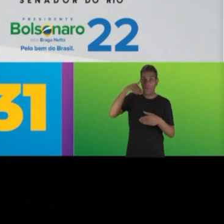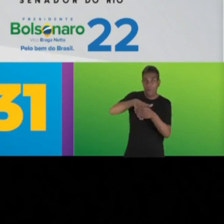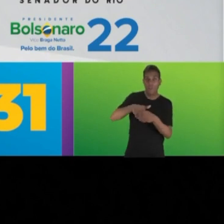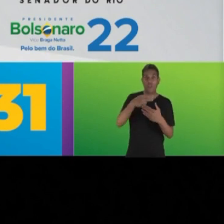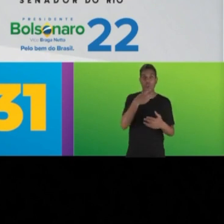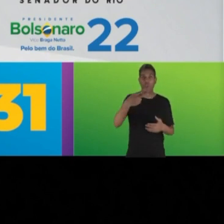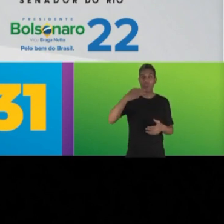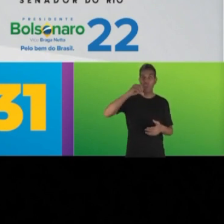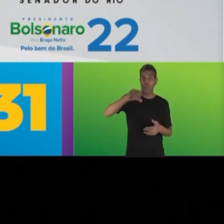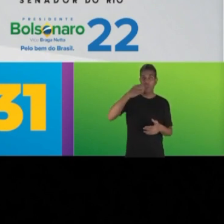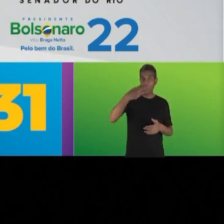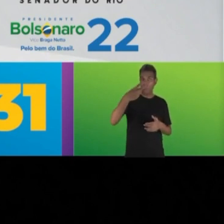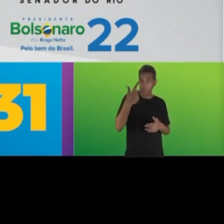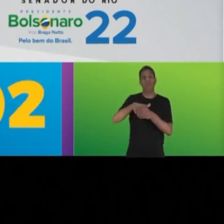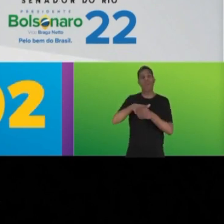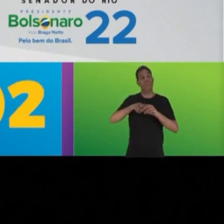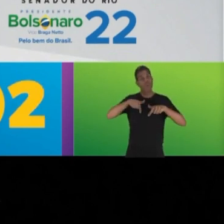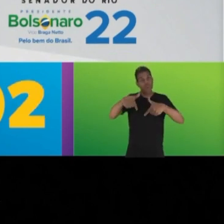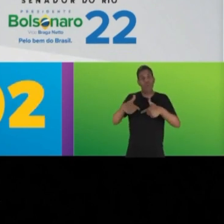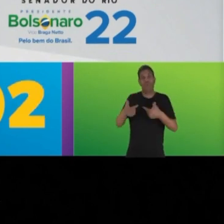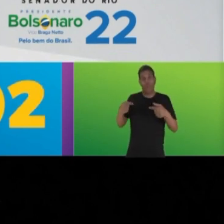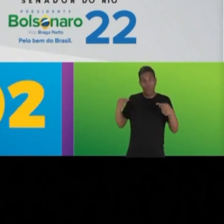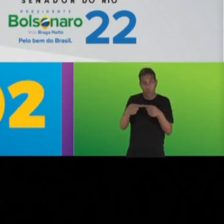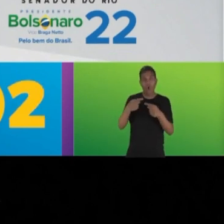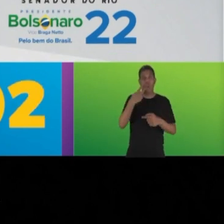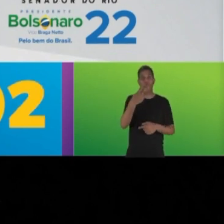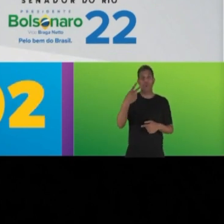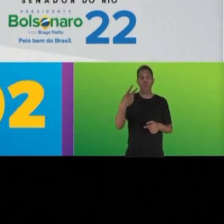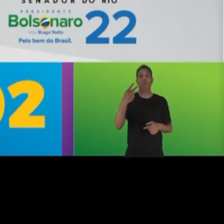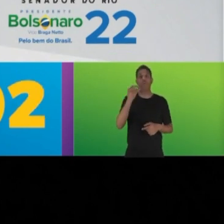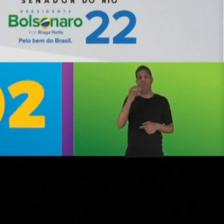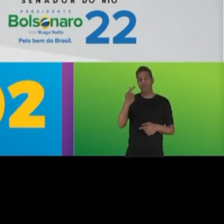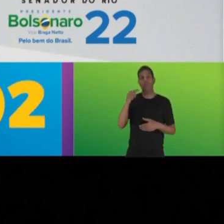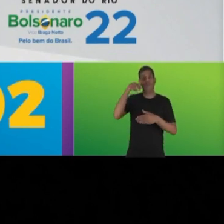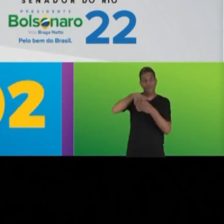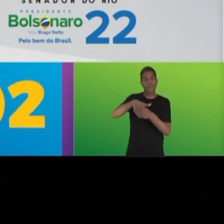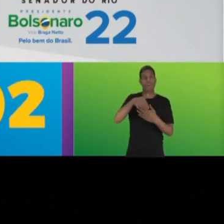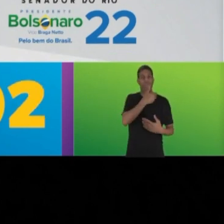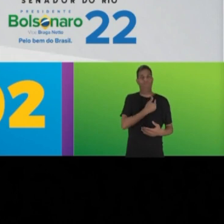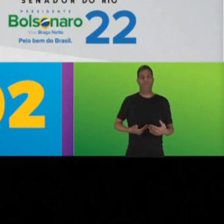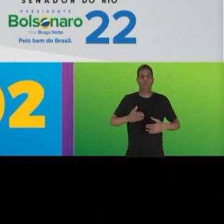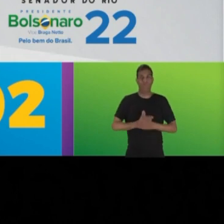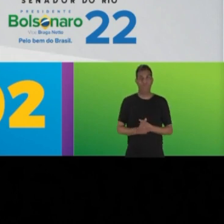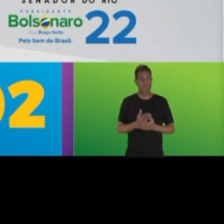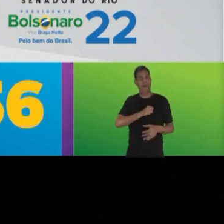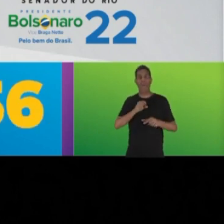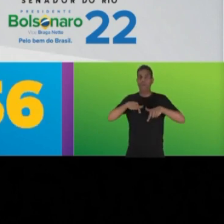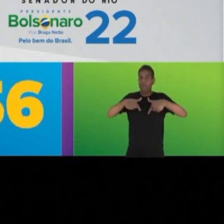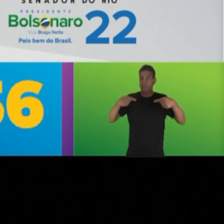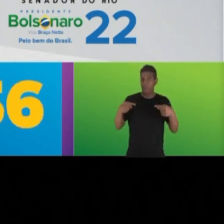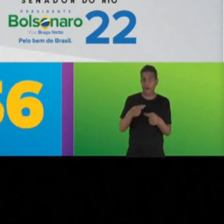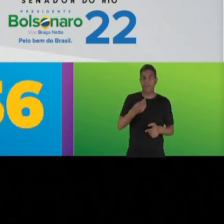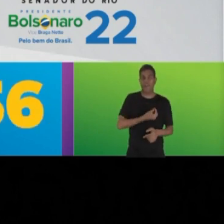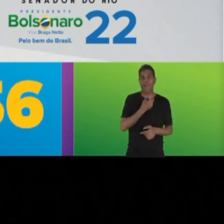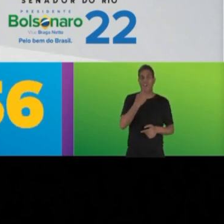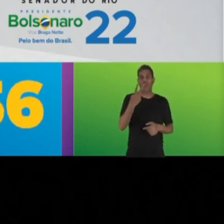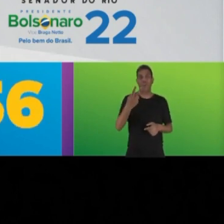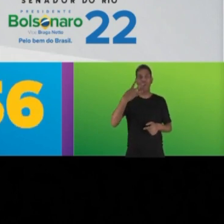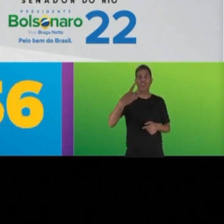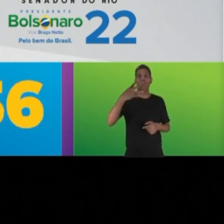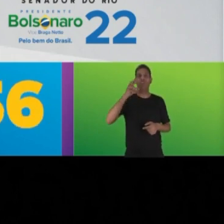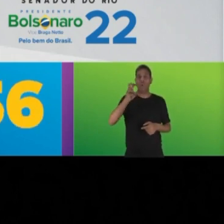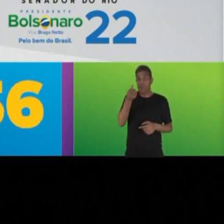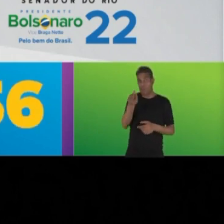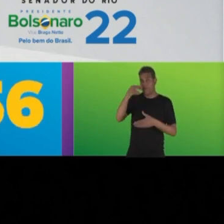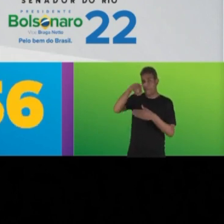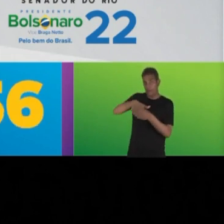Cristiano Santos, 22-9-31. A voz da juventude conservadora. Estadual Ingrid Silveira, 22-202. Amor e dedicação à vida. Doutor